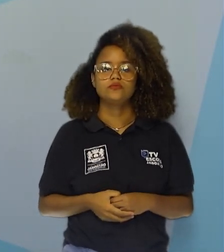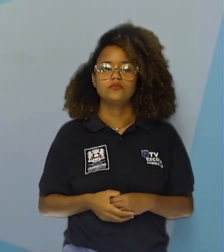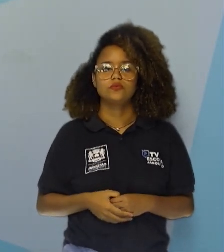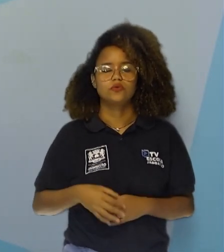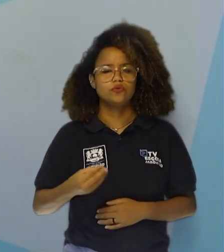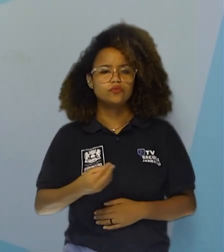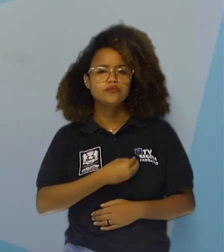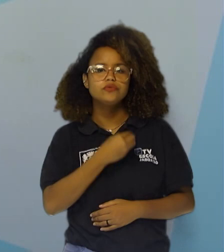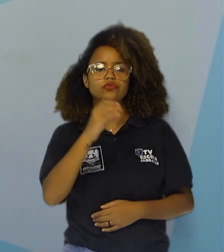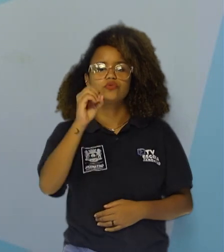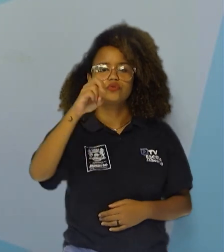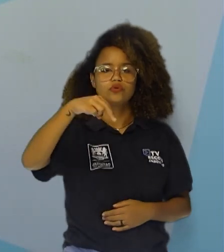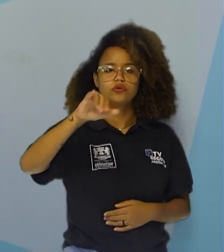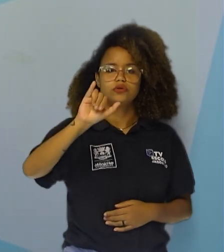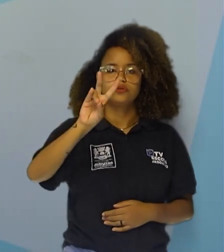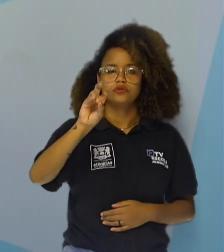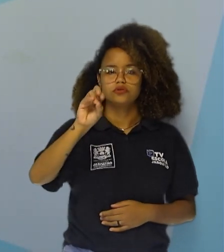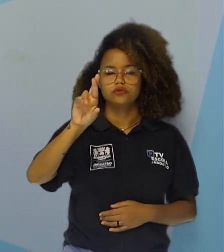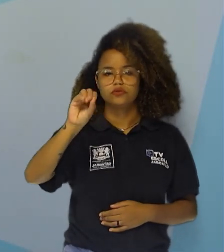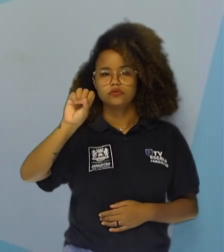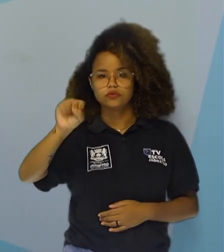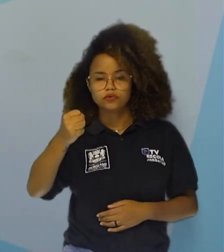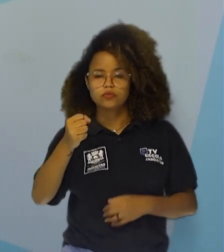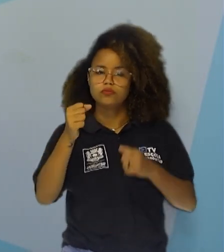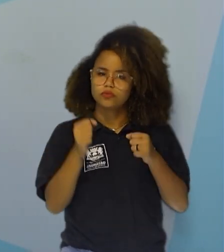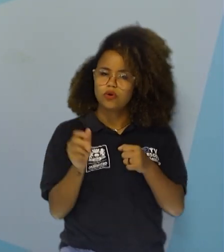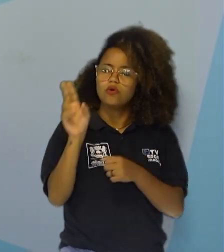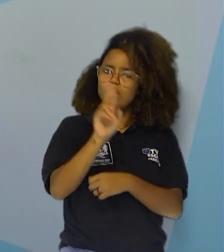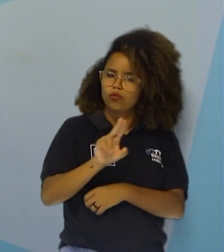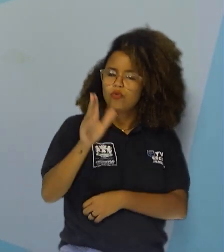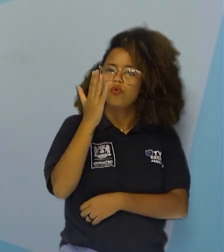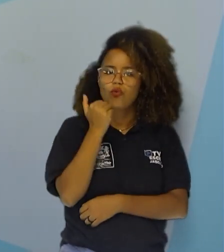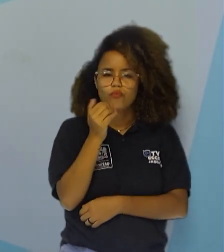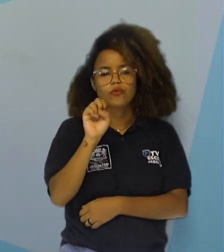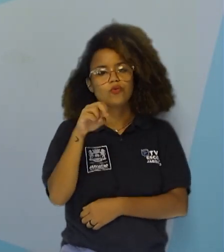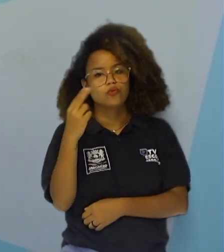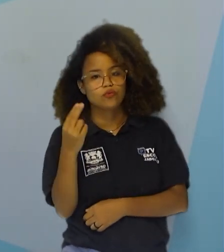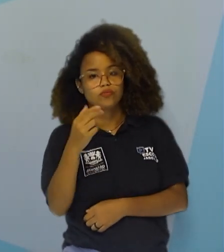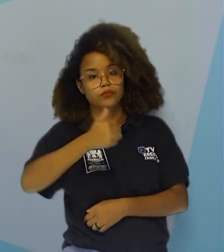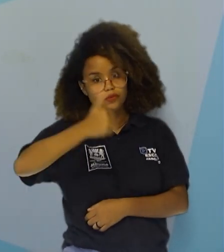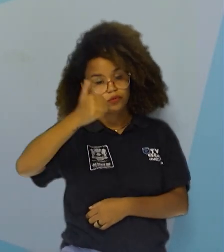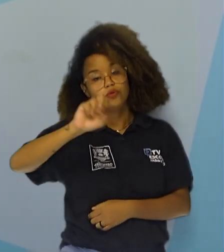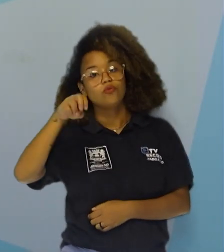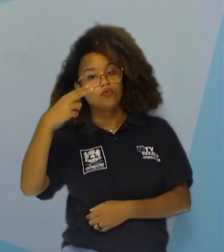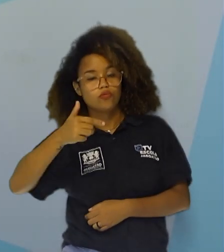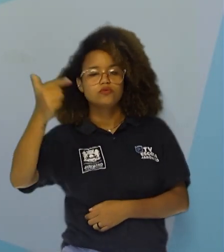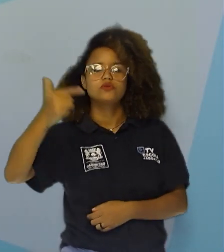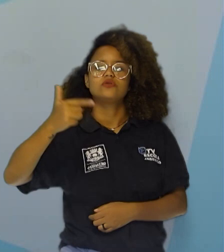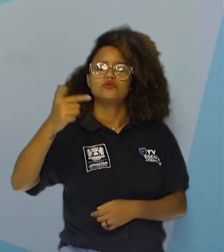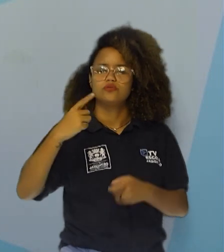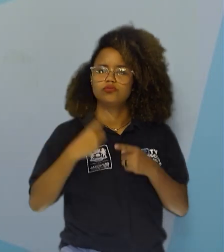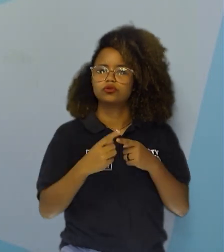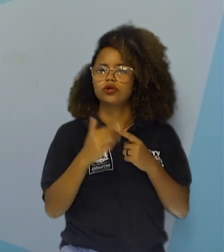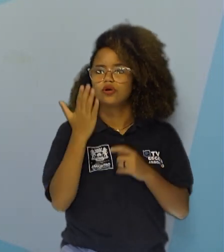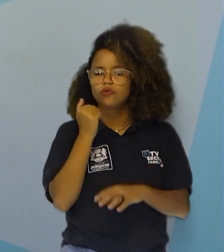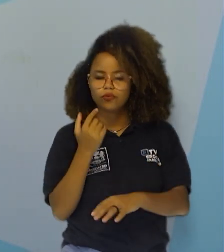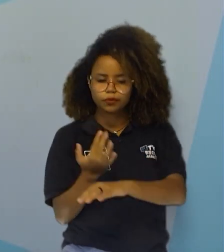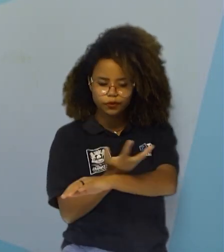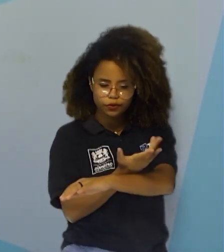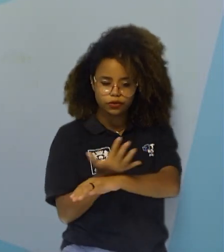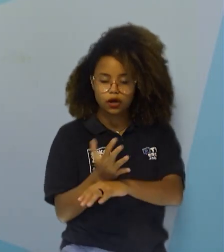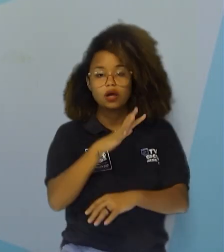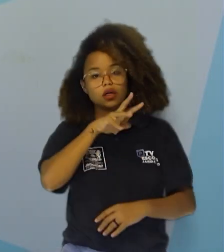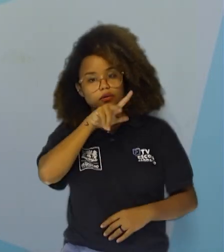onígonos podem participar tanto como consumidor primário ou secundário, uma vez que se alimentam de vegetais e